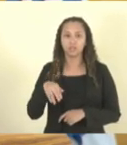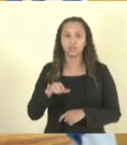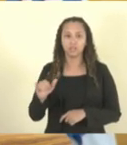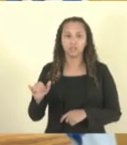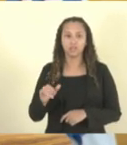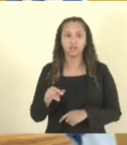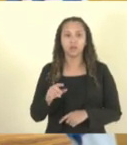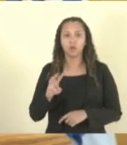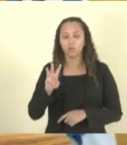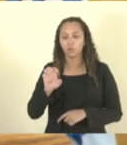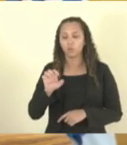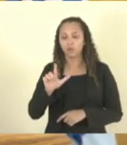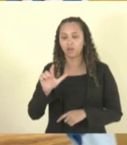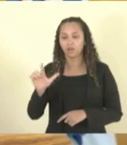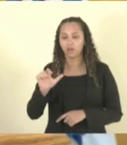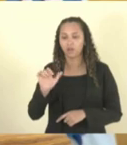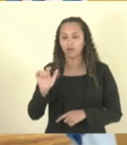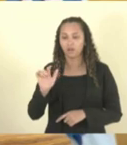o Elton,